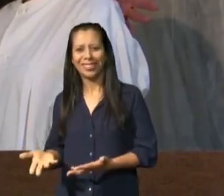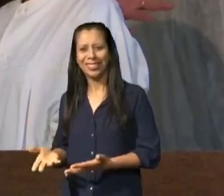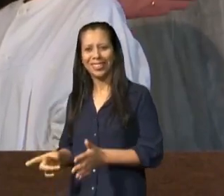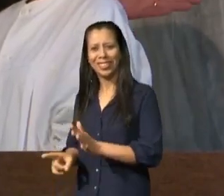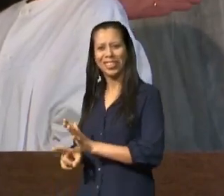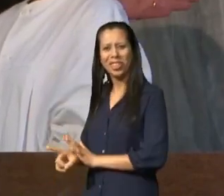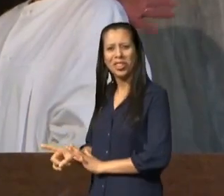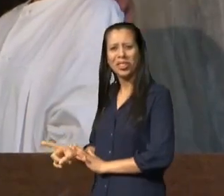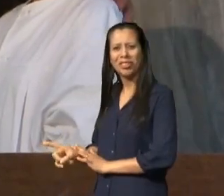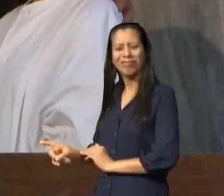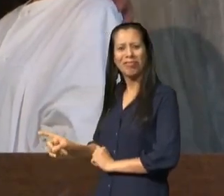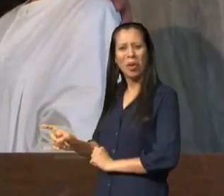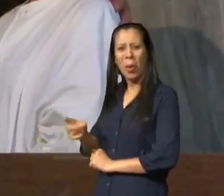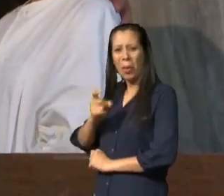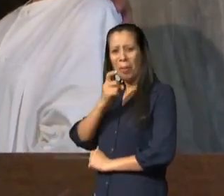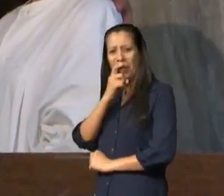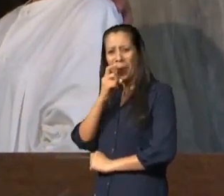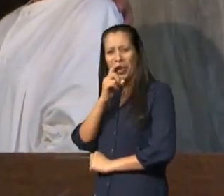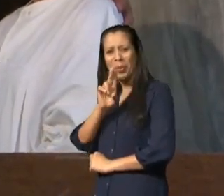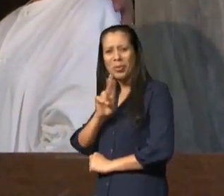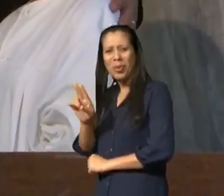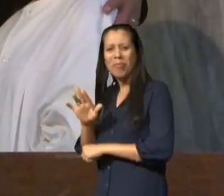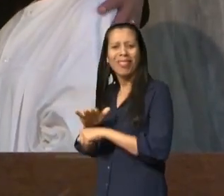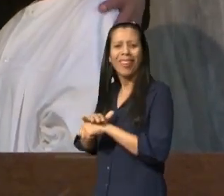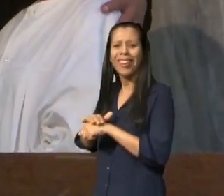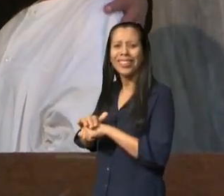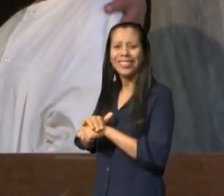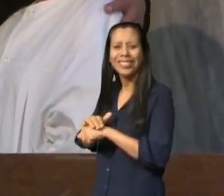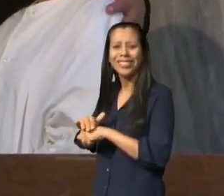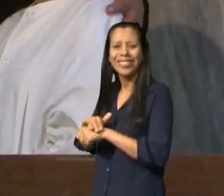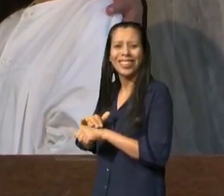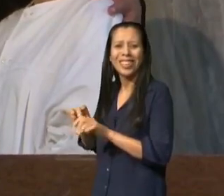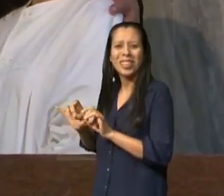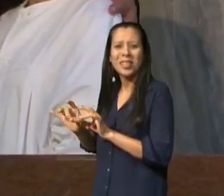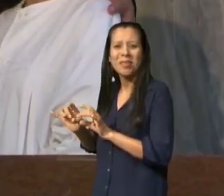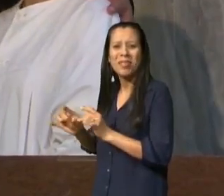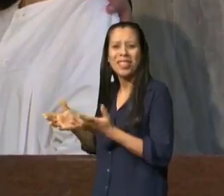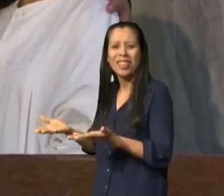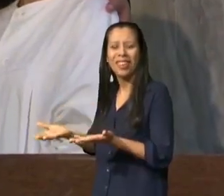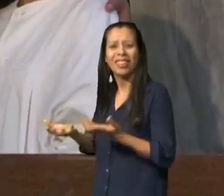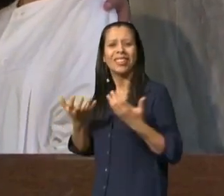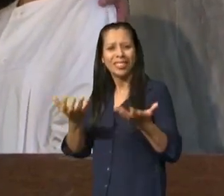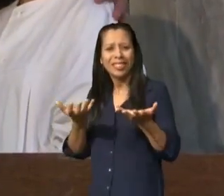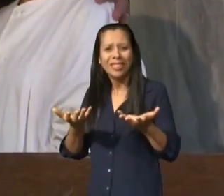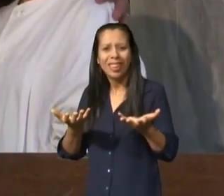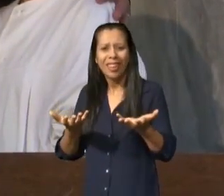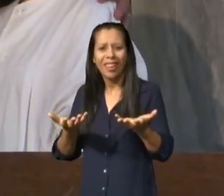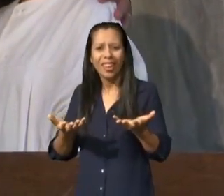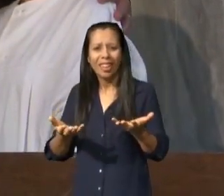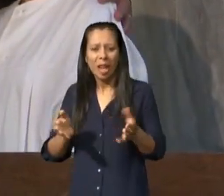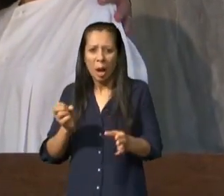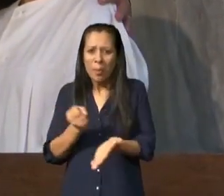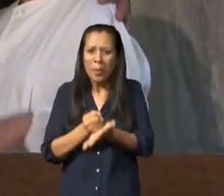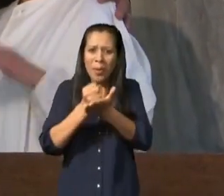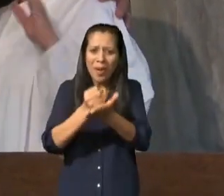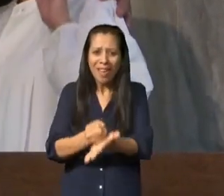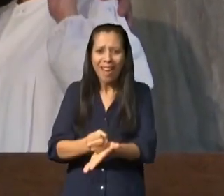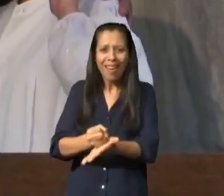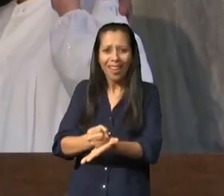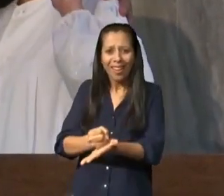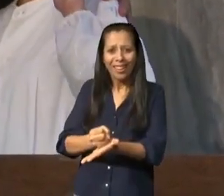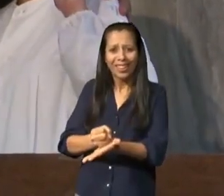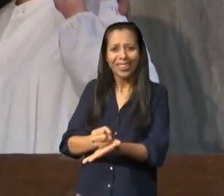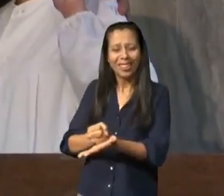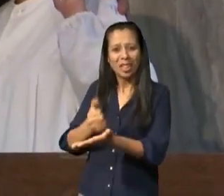Isildinha tão carinhoso o nome então quantos são favoráveis de receber aí o Isildinha aqui na igreja olha aí dá